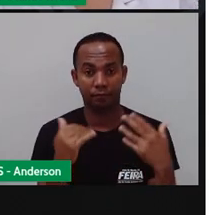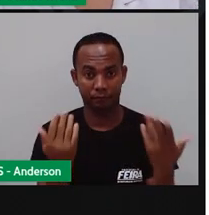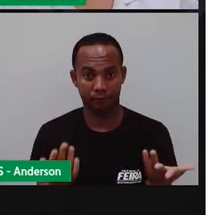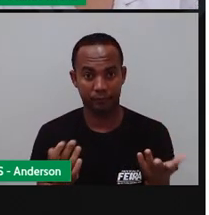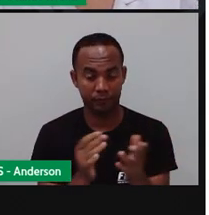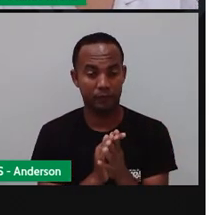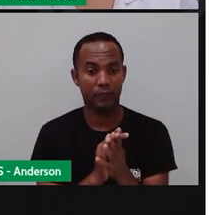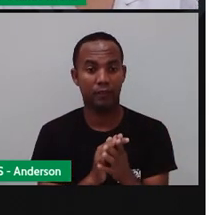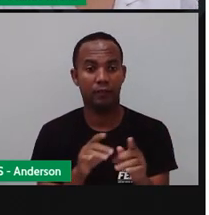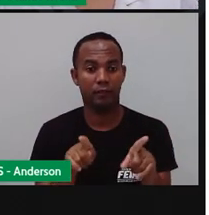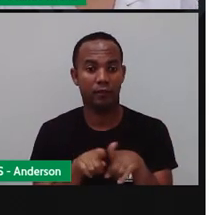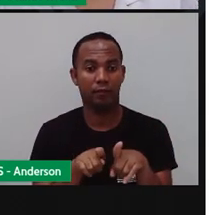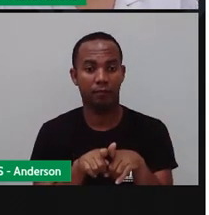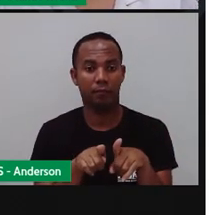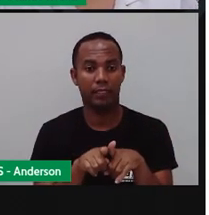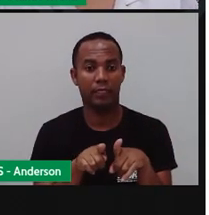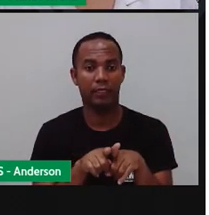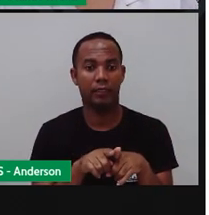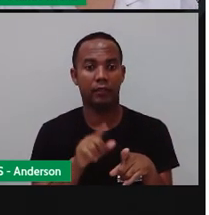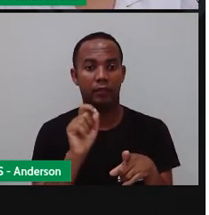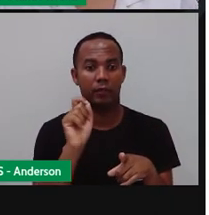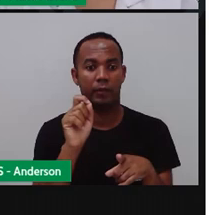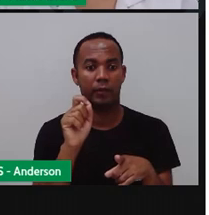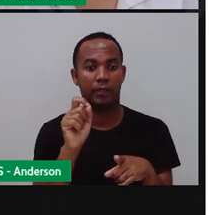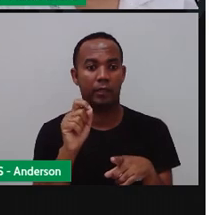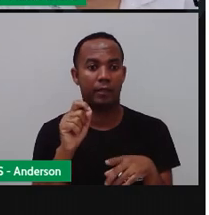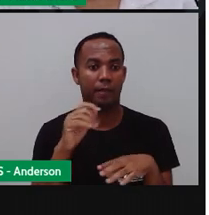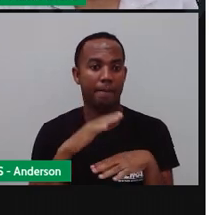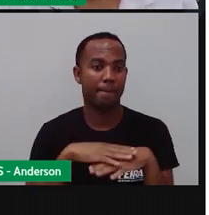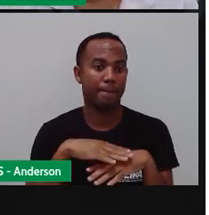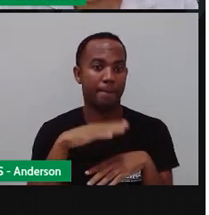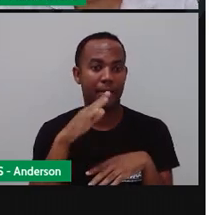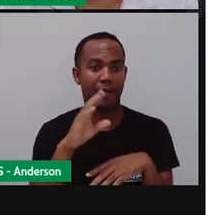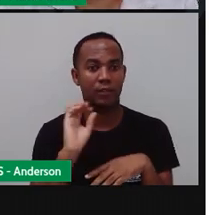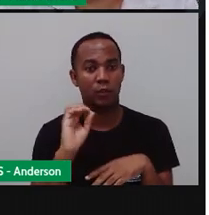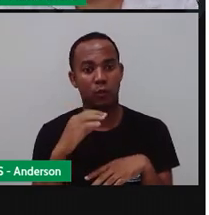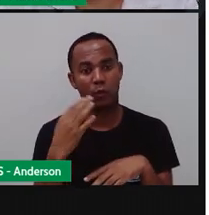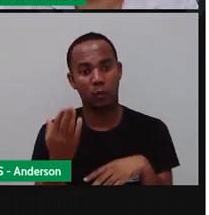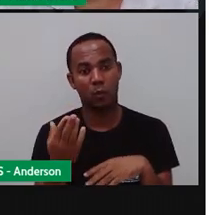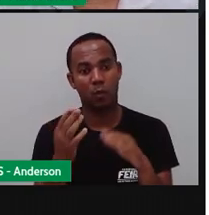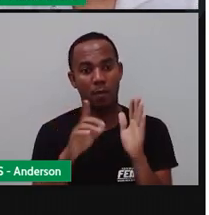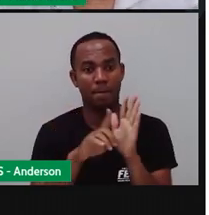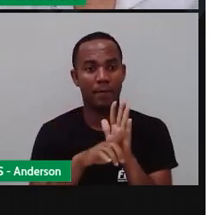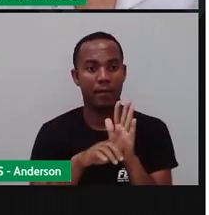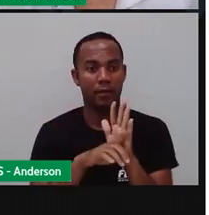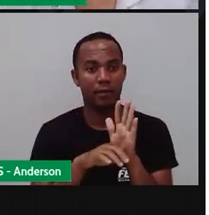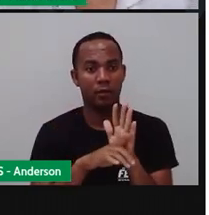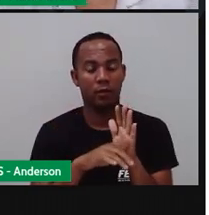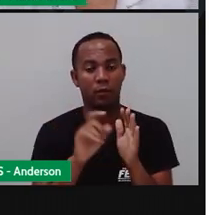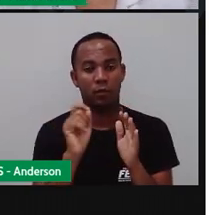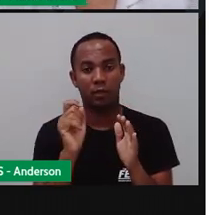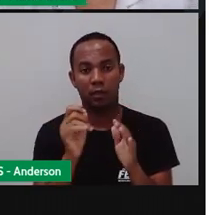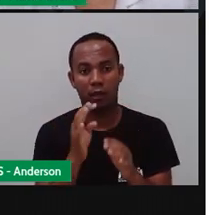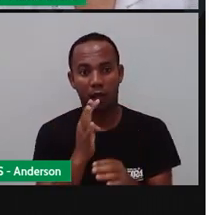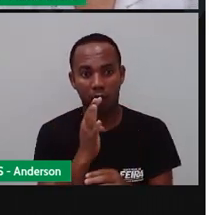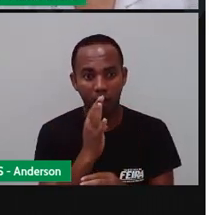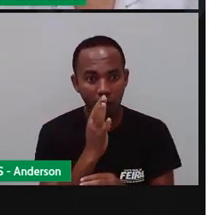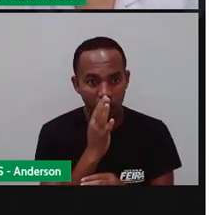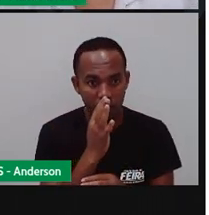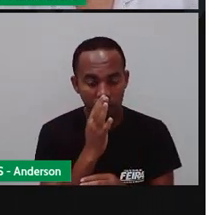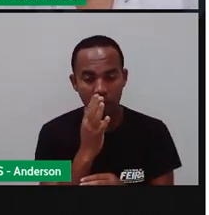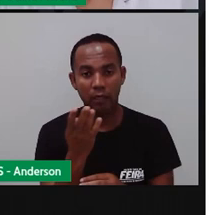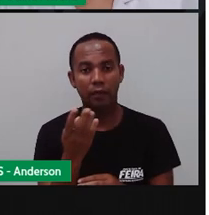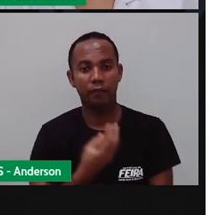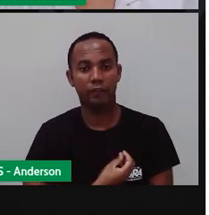apesar de serem praticamente, praticamente, tá? Imprescindíveis em nossas